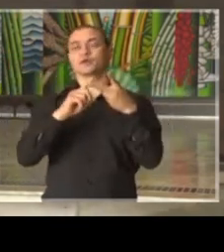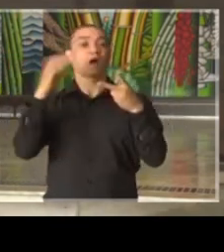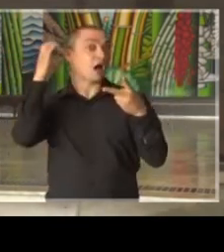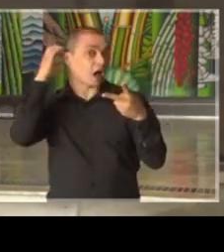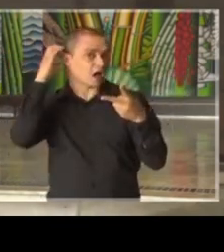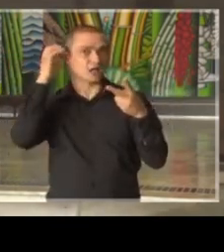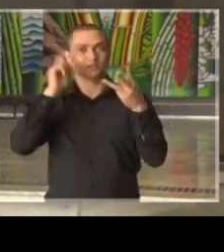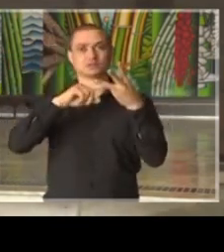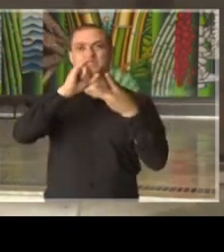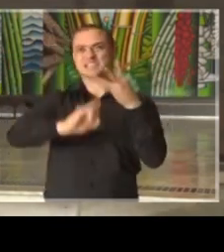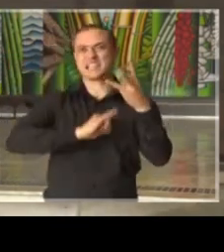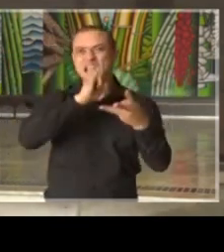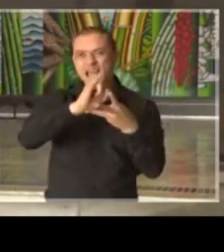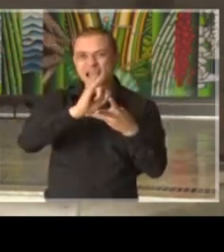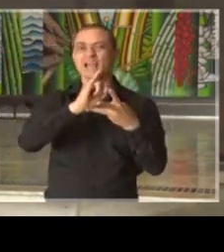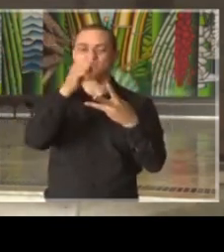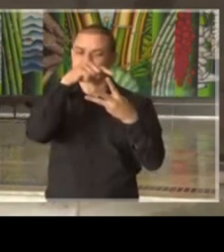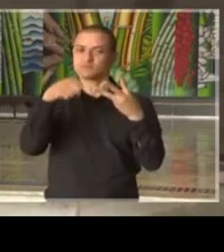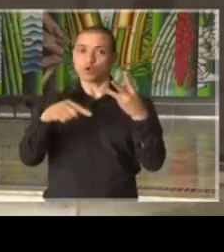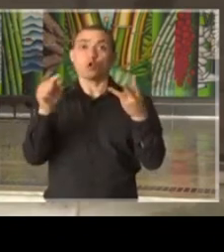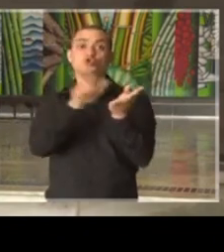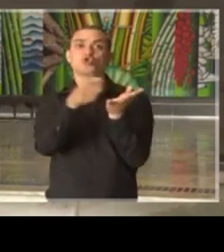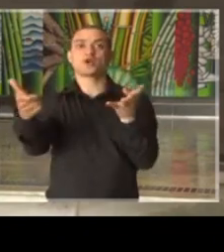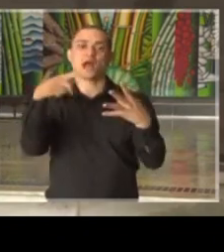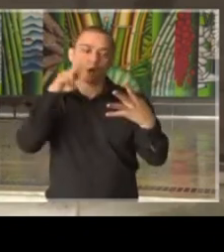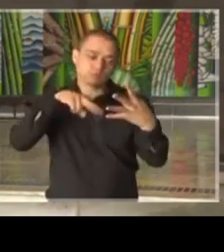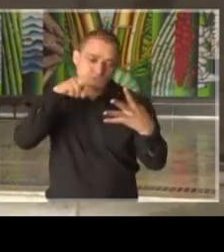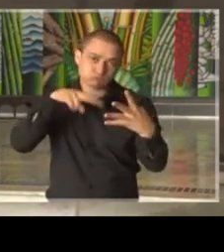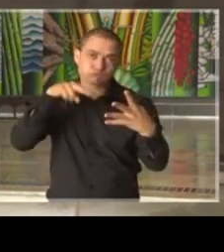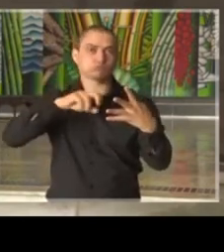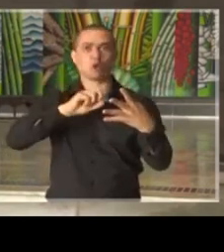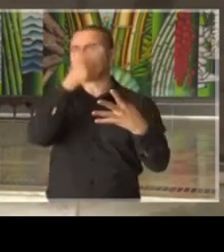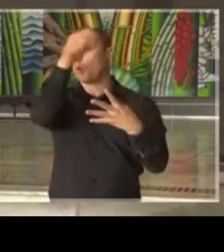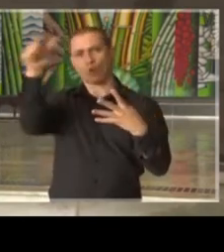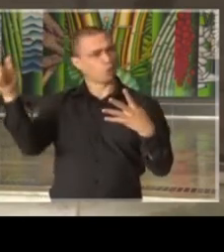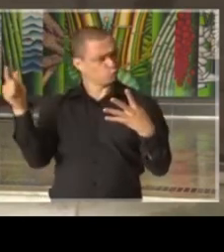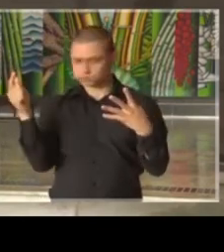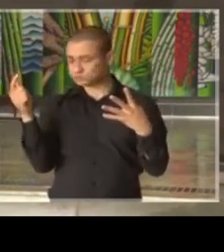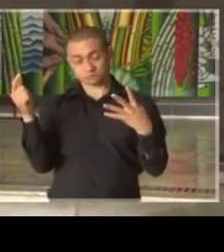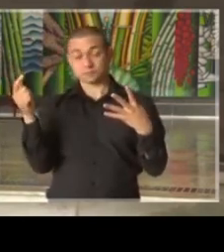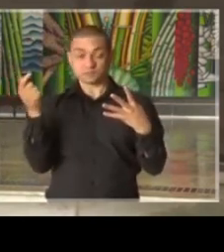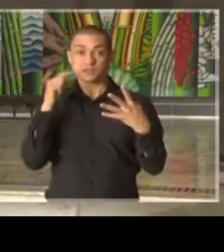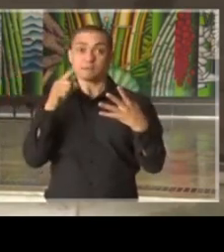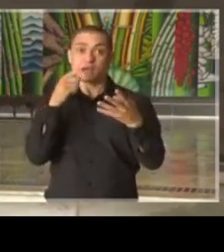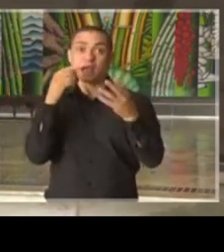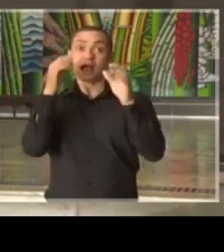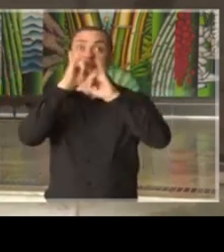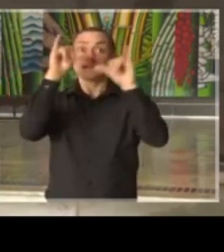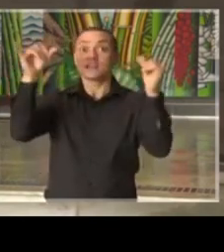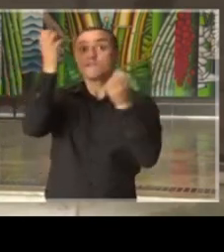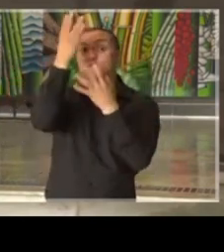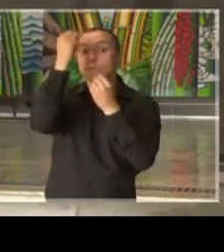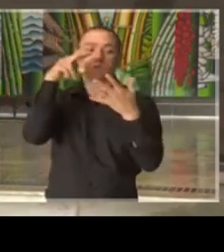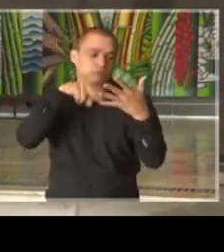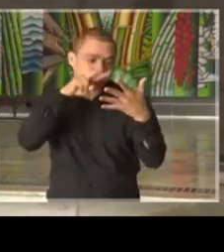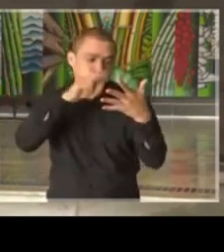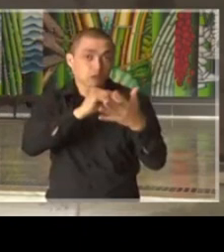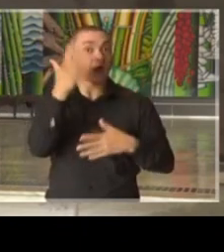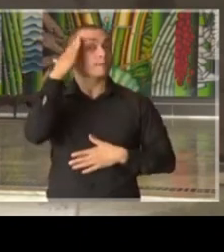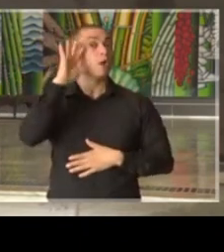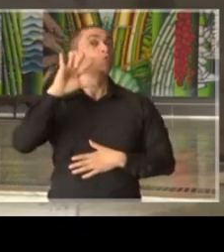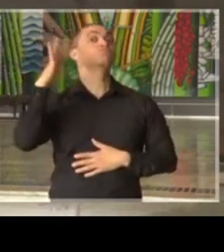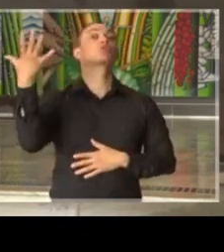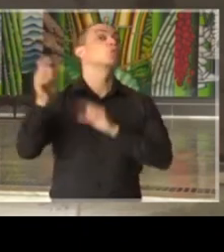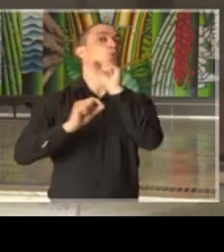rádio, pela internet, na leitura de jornais, na leitura de outras formas de mídia, para estarem informados e atualizados